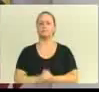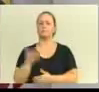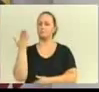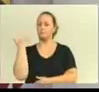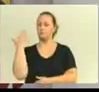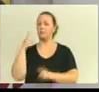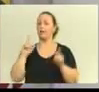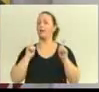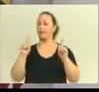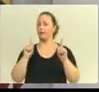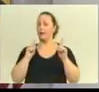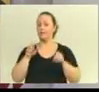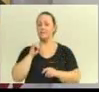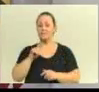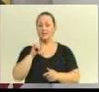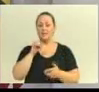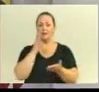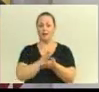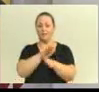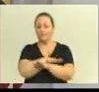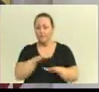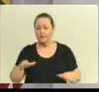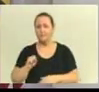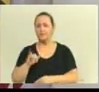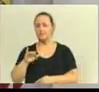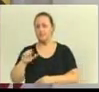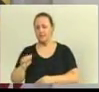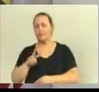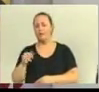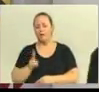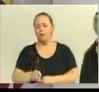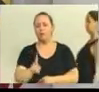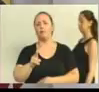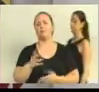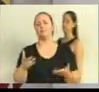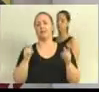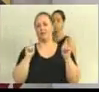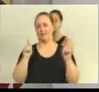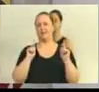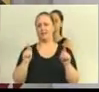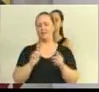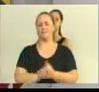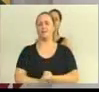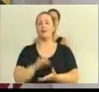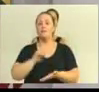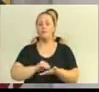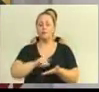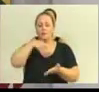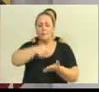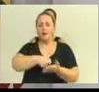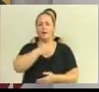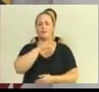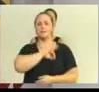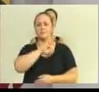continuariam sendo frequentes. As empresas não pagaram o 13º, não pagaram o salário de dezembro, não